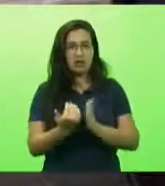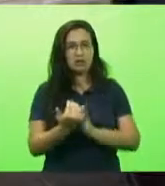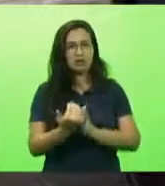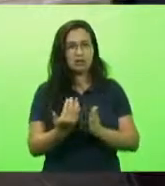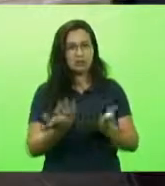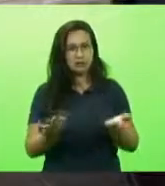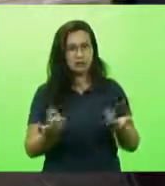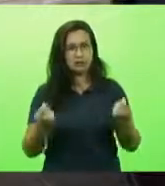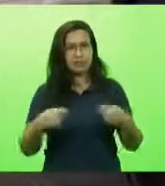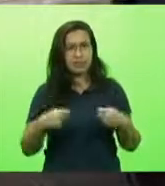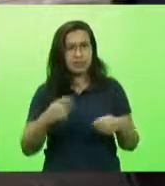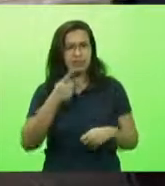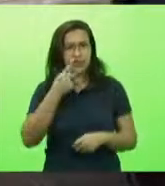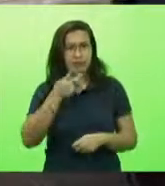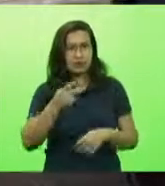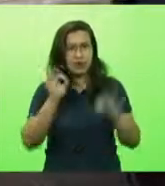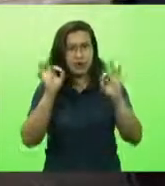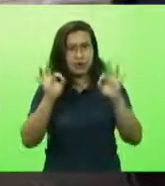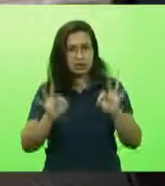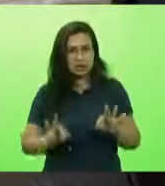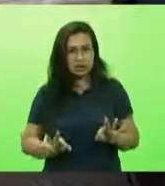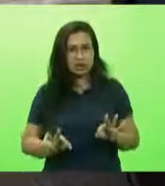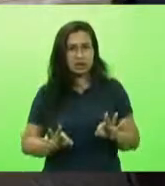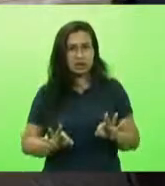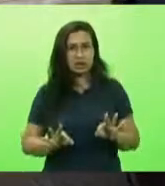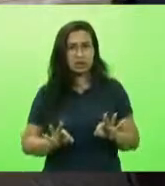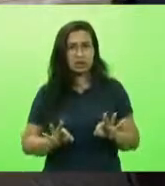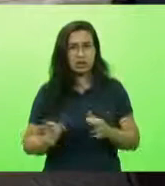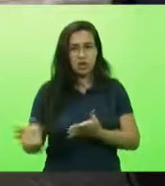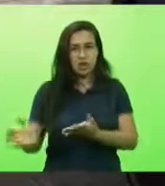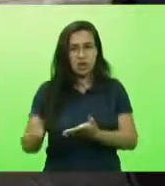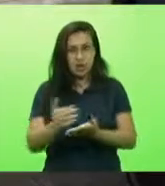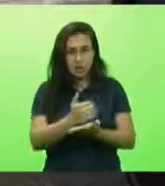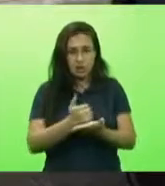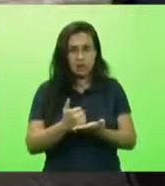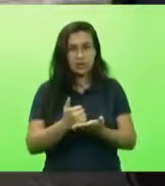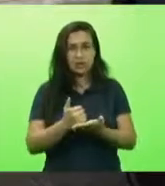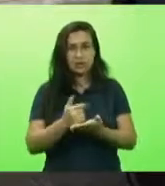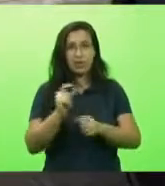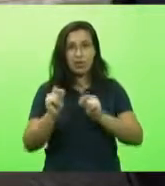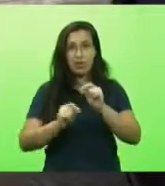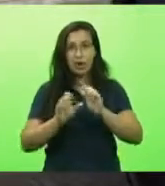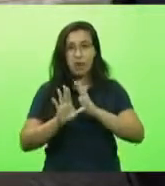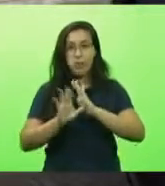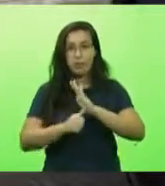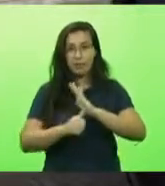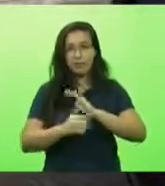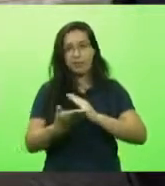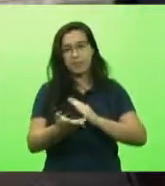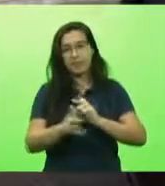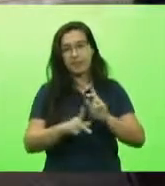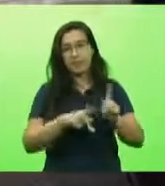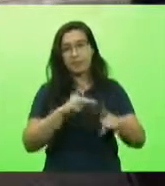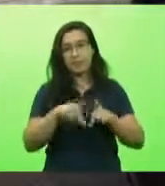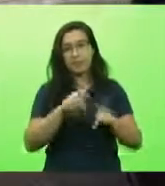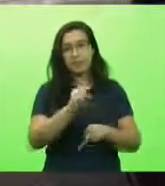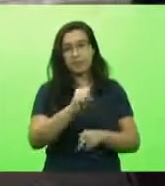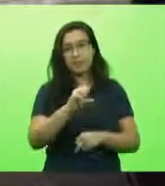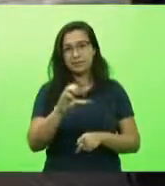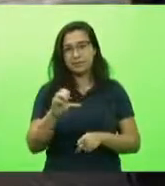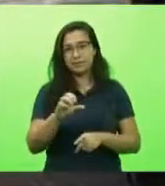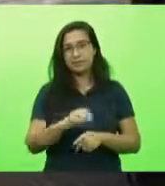nome, chamar as coisas pelo seu nome. Maior arrecadação significa maior roubo do catarinense. O catarinense teve que pagar mais. E ainda,